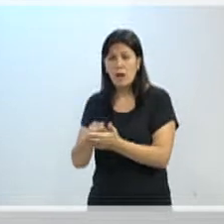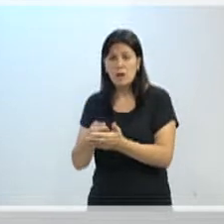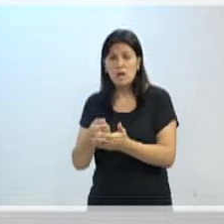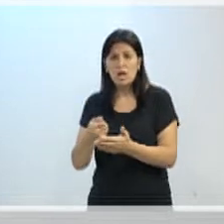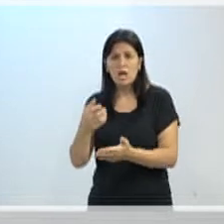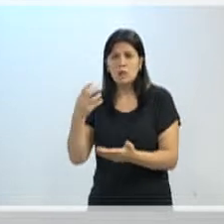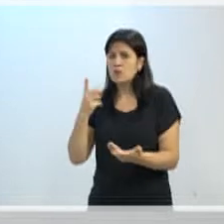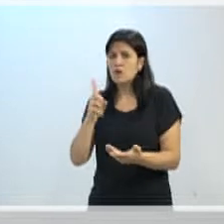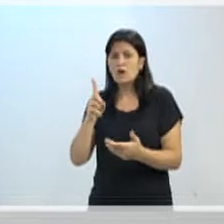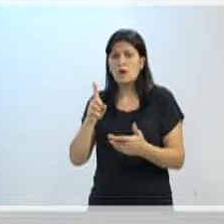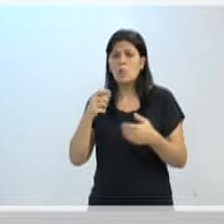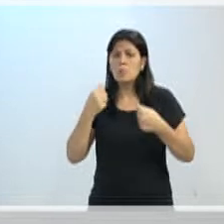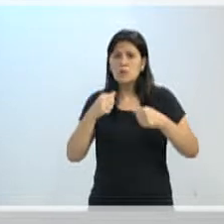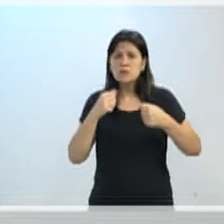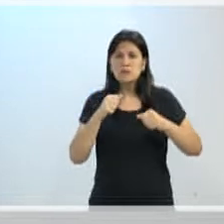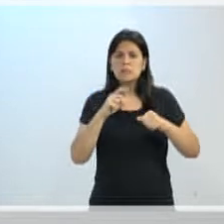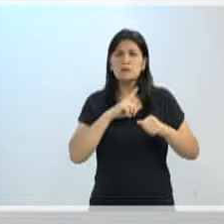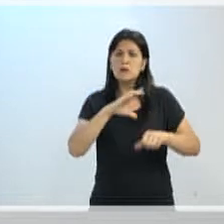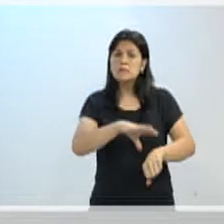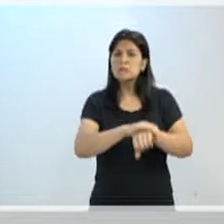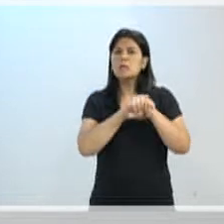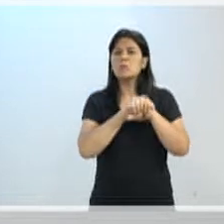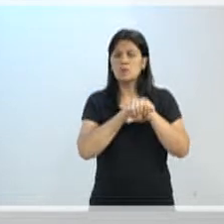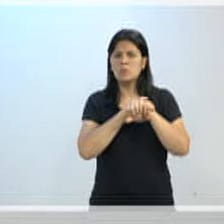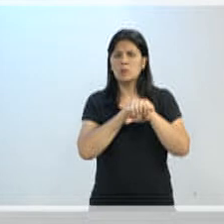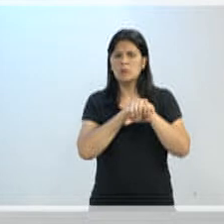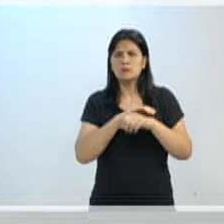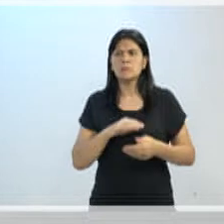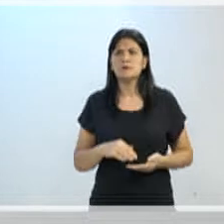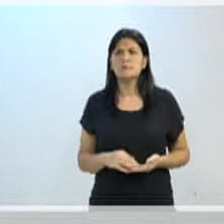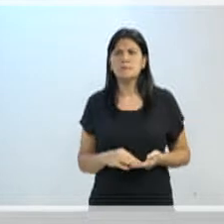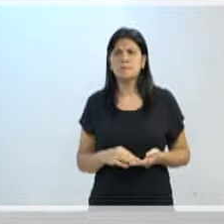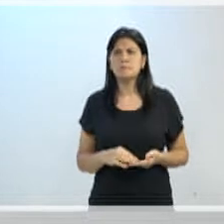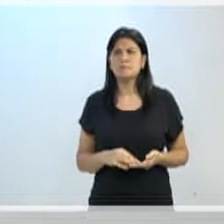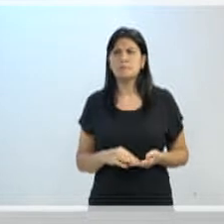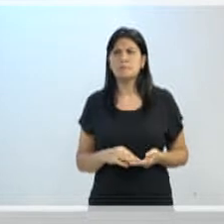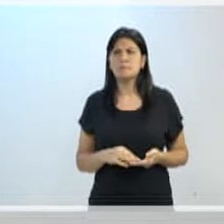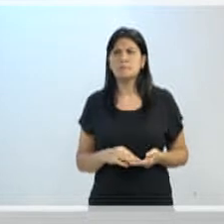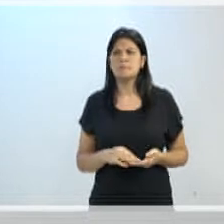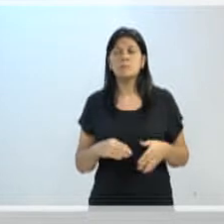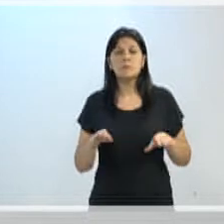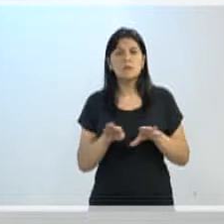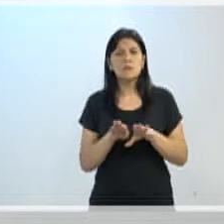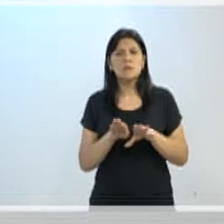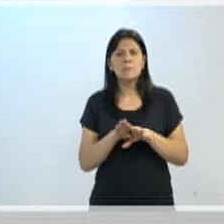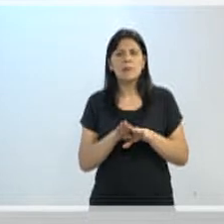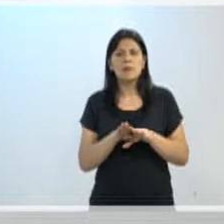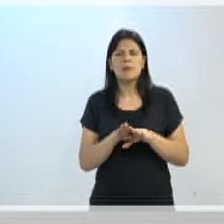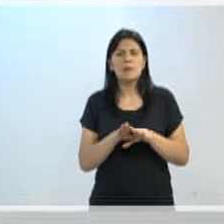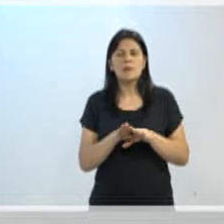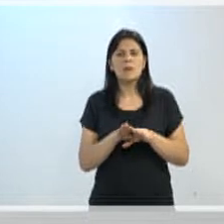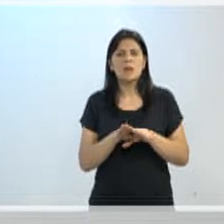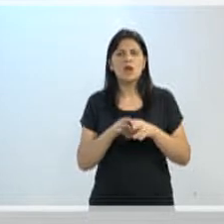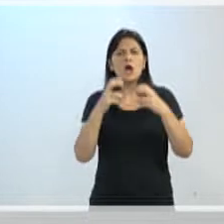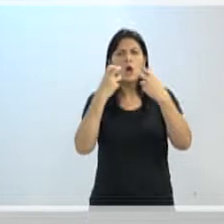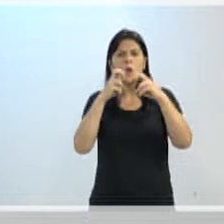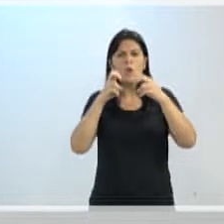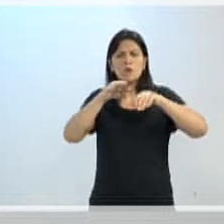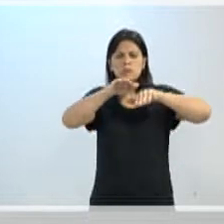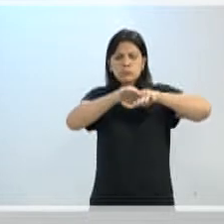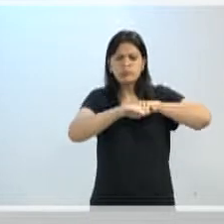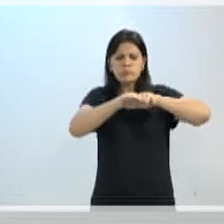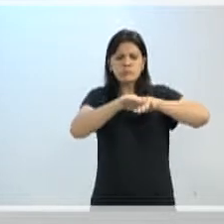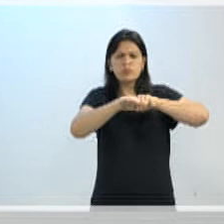adequação de cobrança de taxas por estacionamento. O Japão faz isso muito bem. Ou seja, você começa a cobrar com